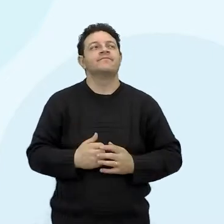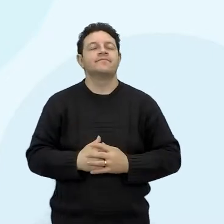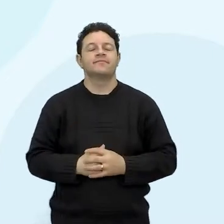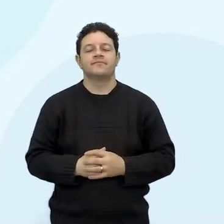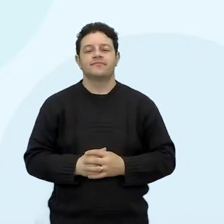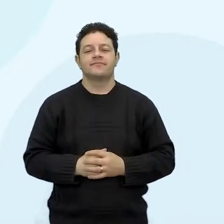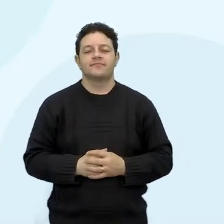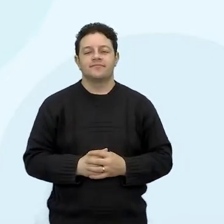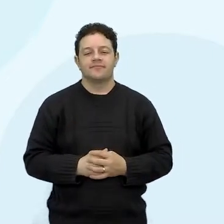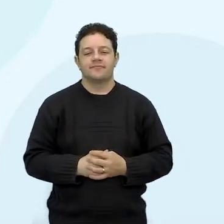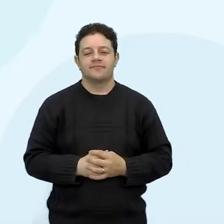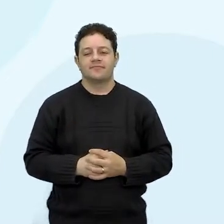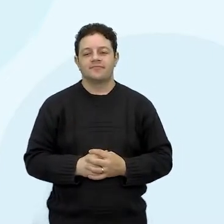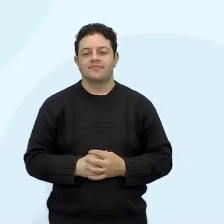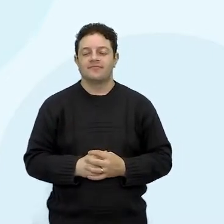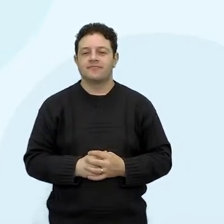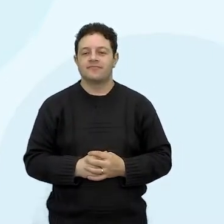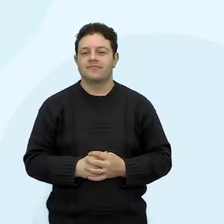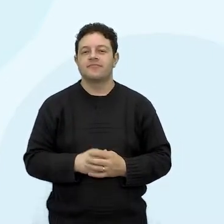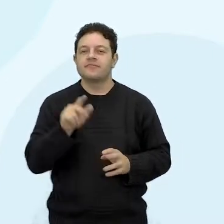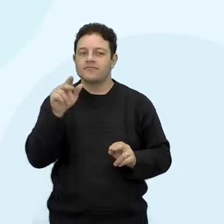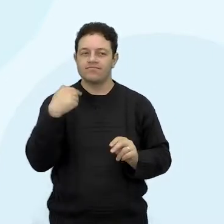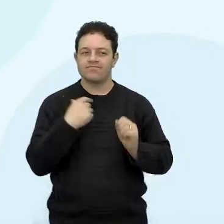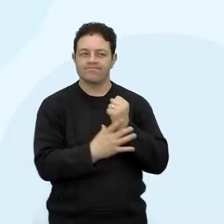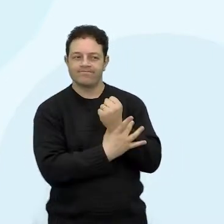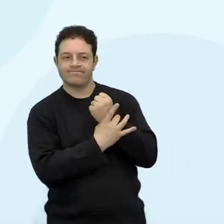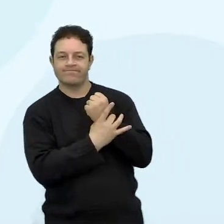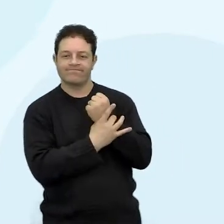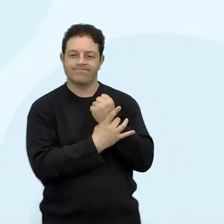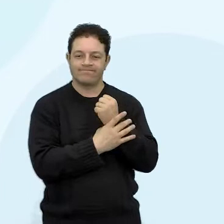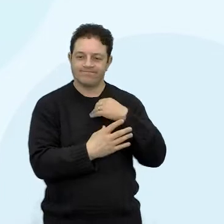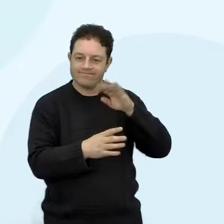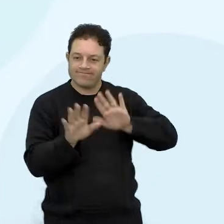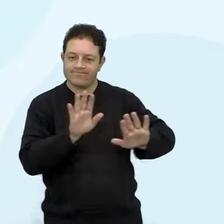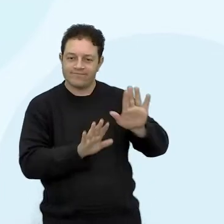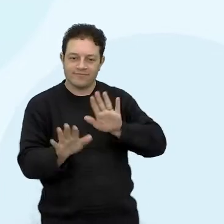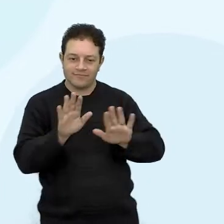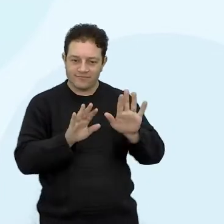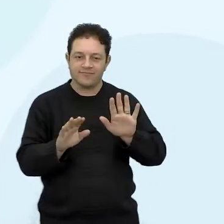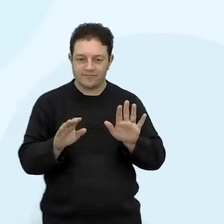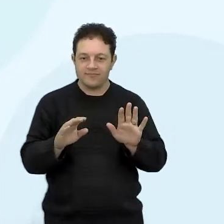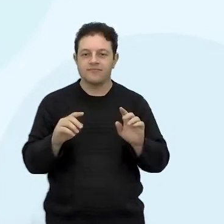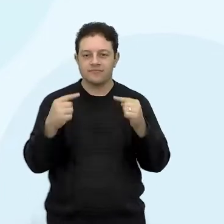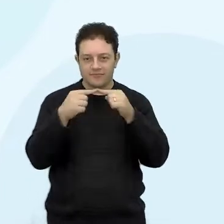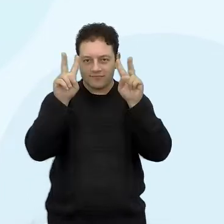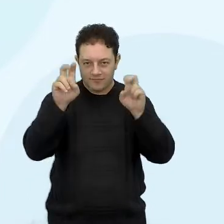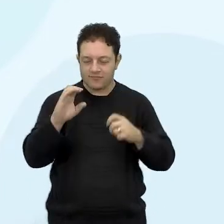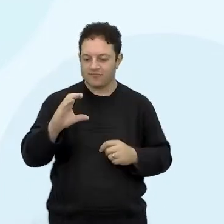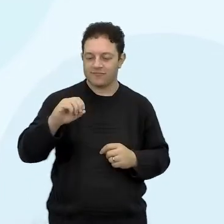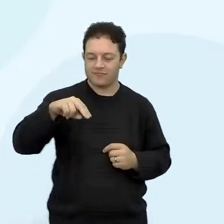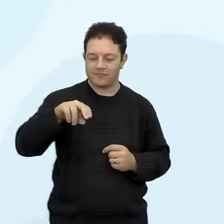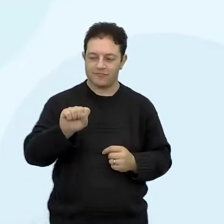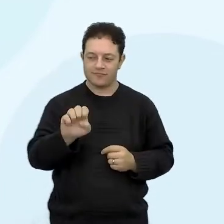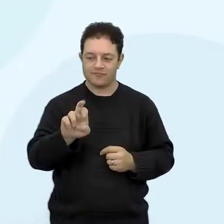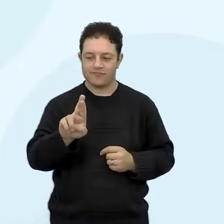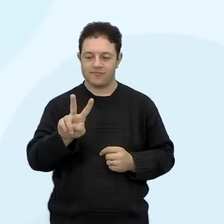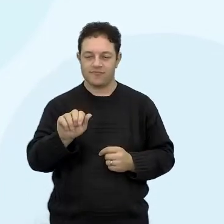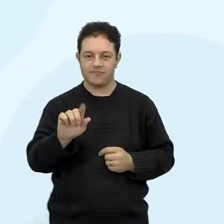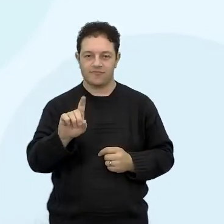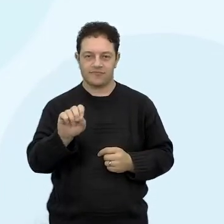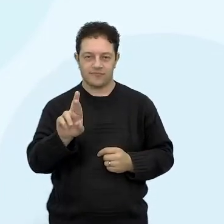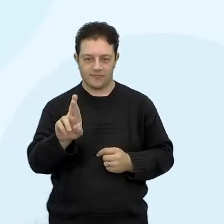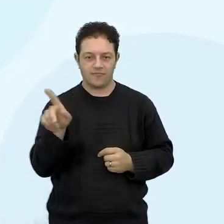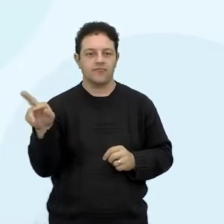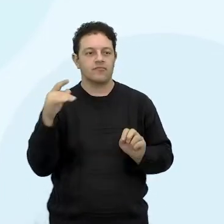Privilegia a segurança. Como diz o nome, né? Conservador. Ele